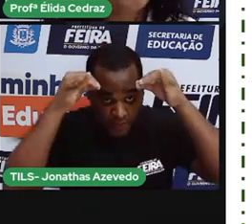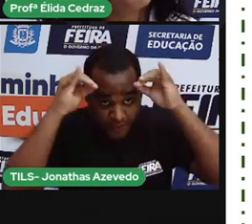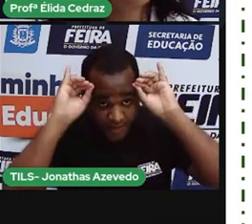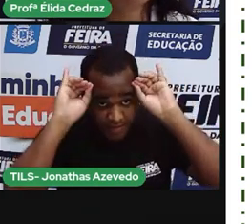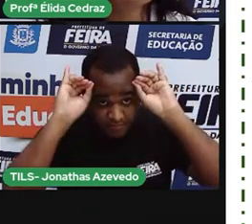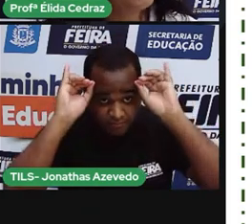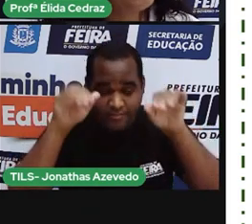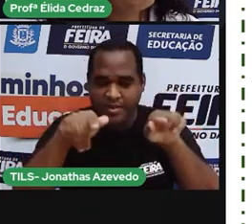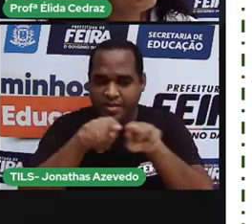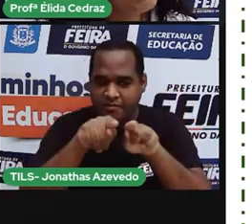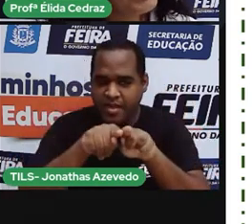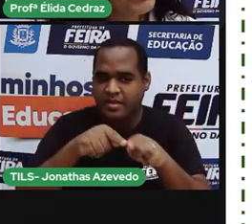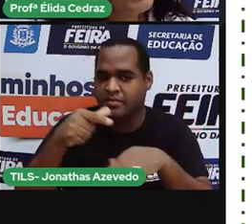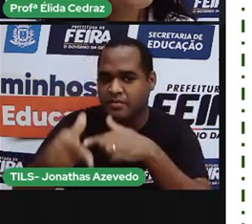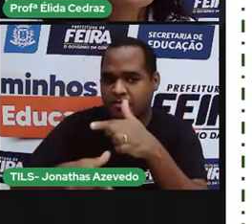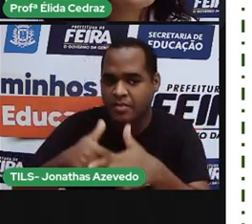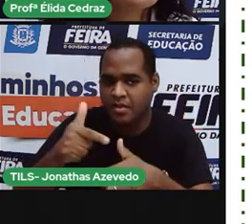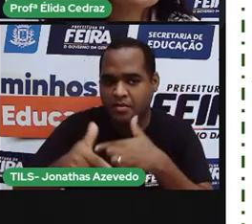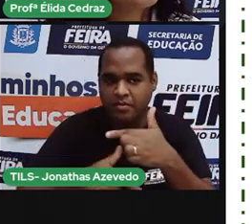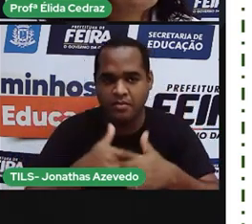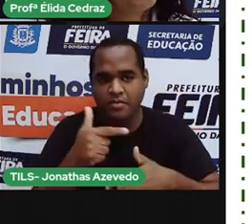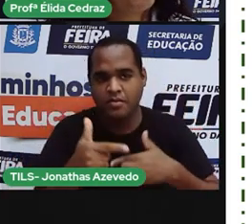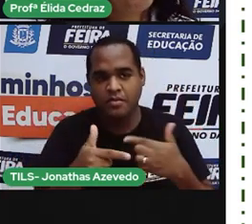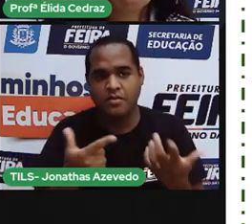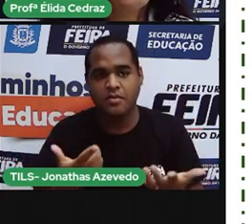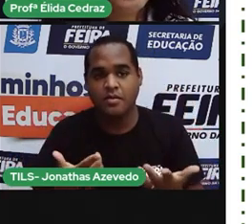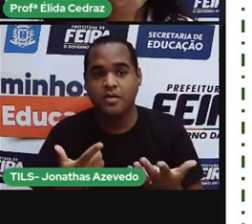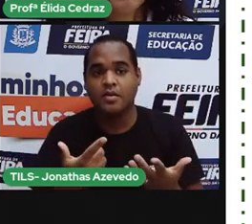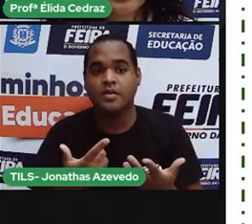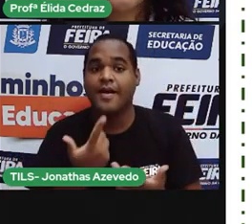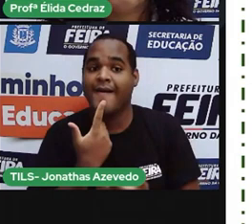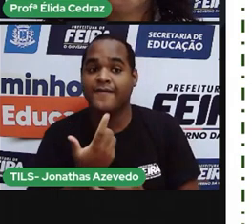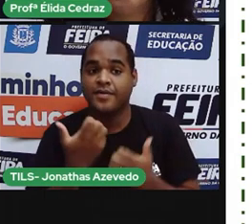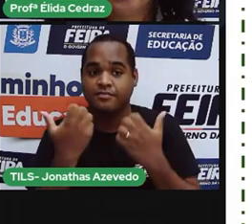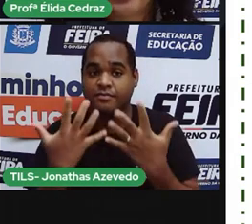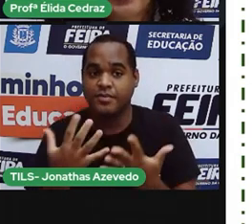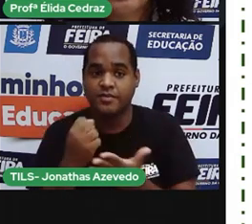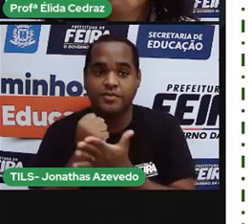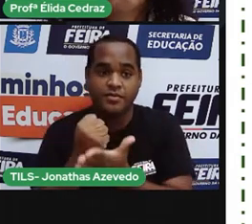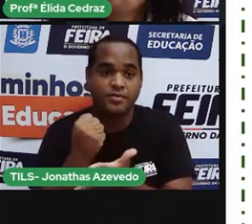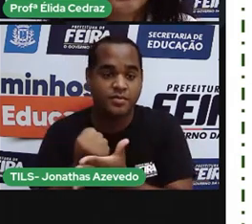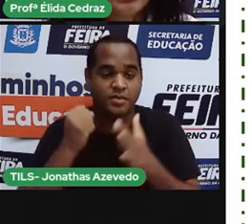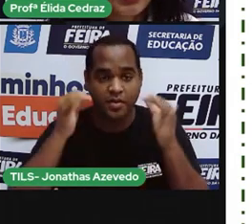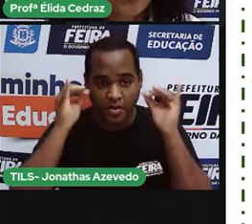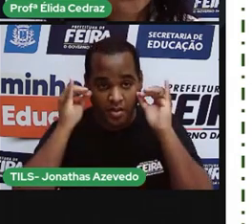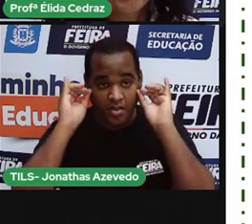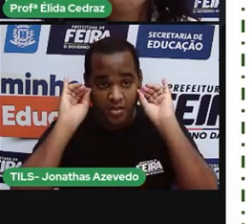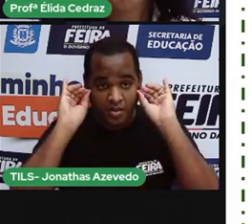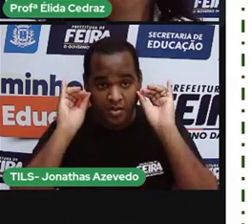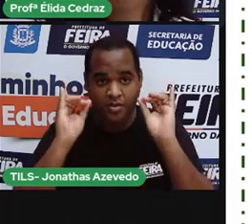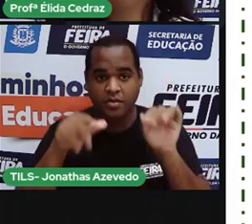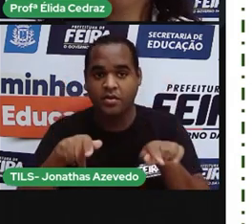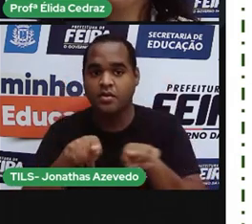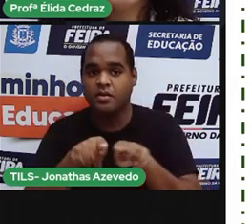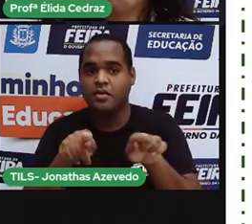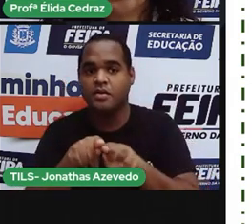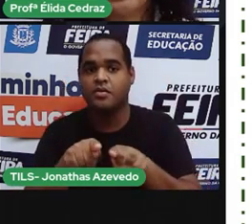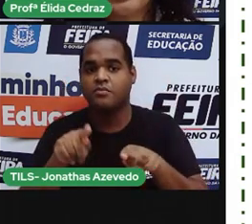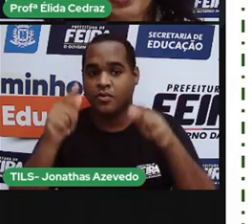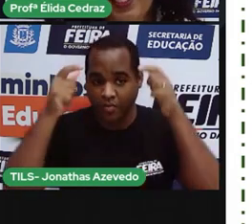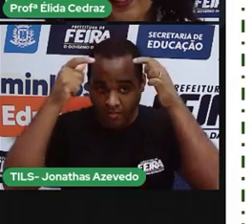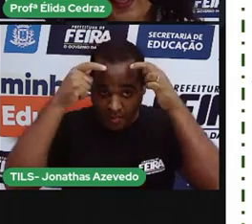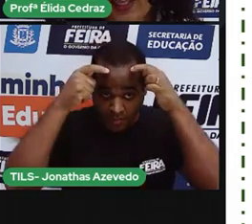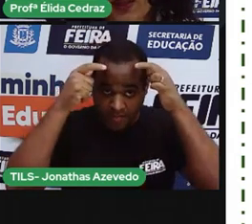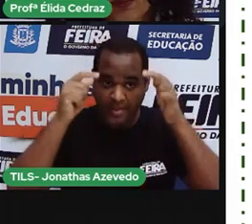os boineiros, aqueles que estão em conta da boiada, do gado, o nome princesa